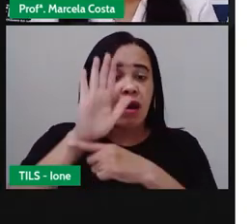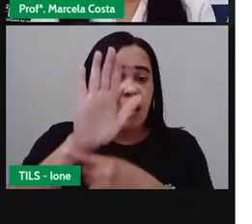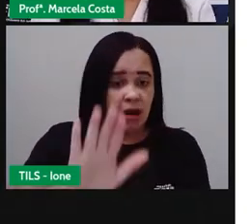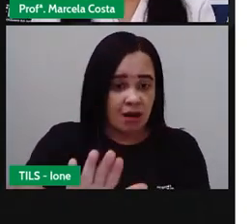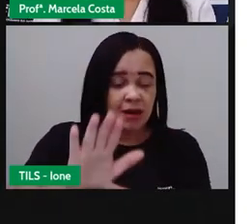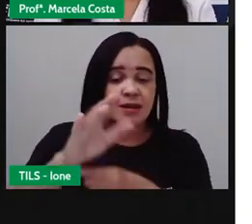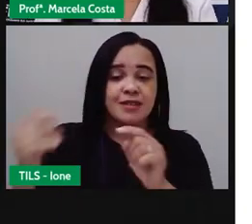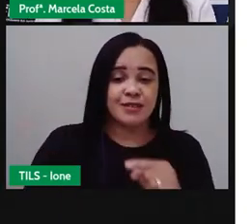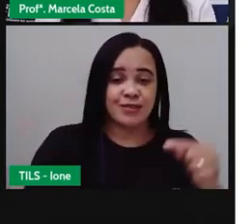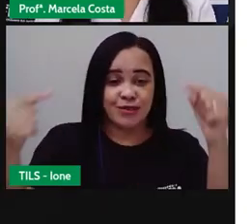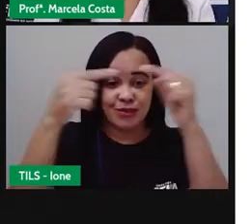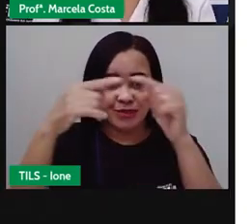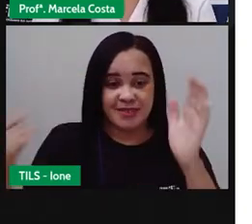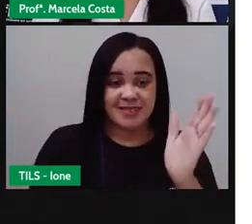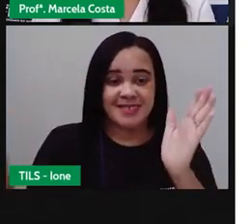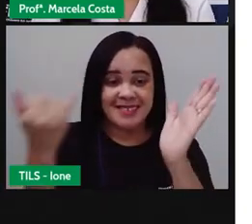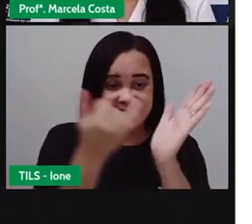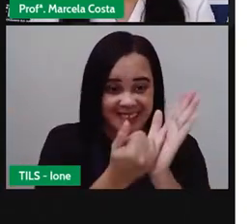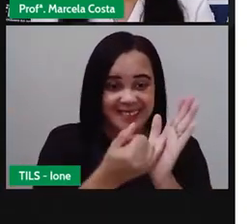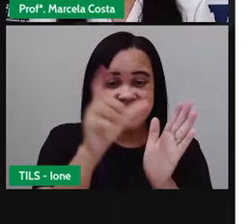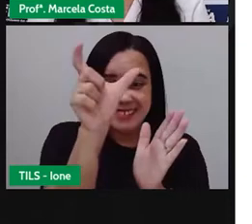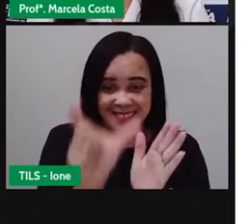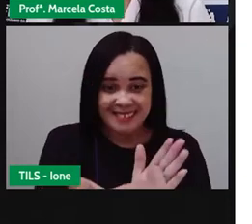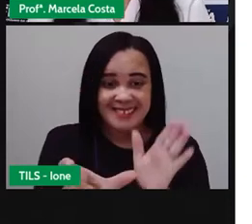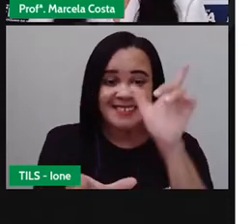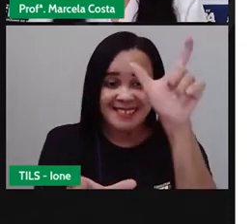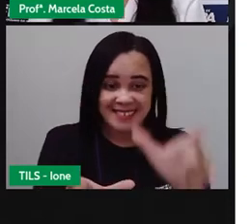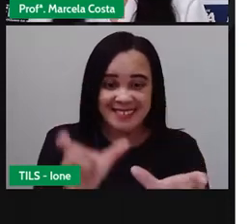identidade de uma pessoa, a mostrar quem ela é.